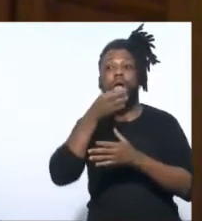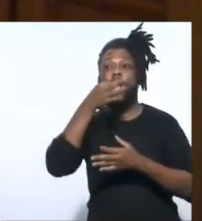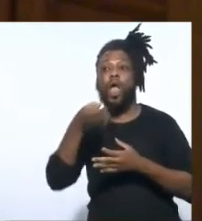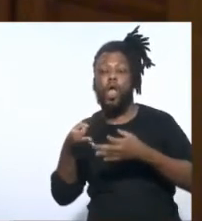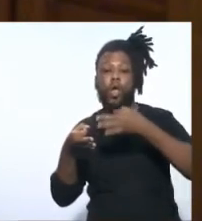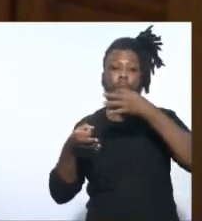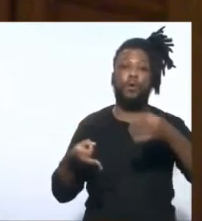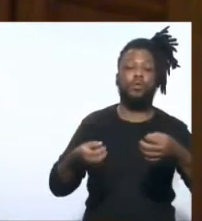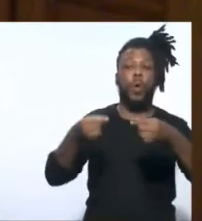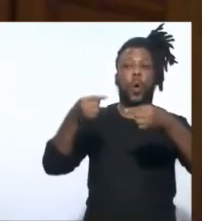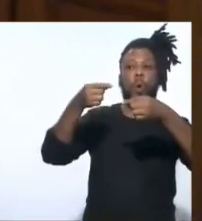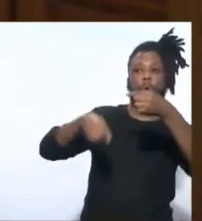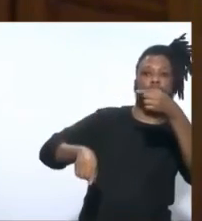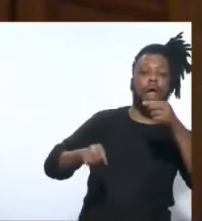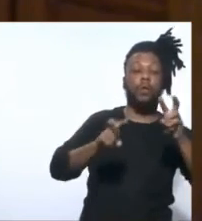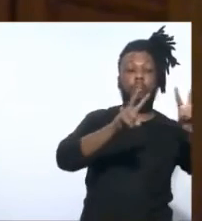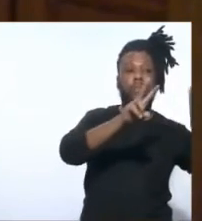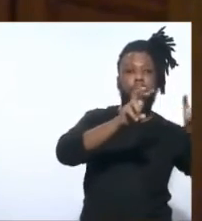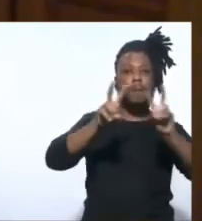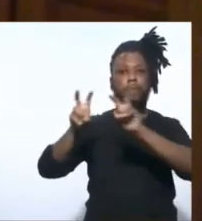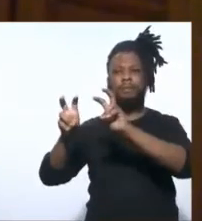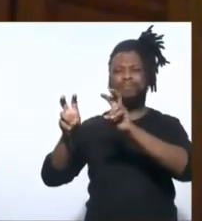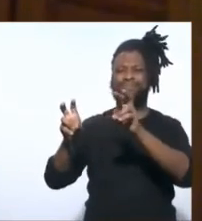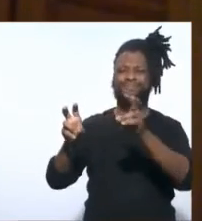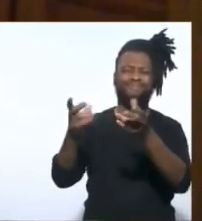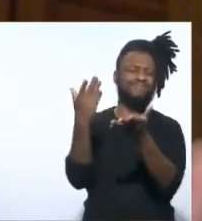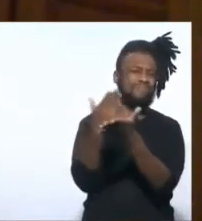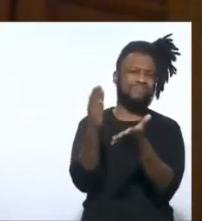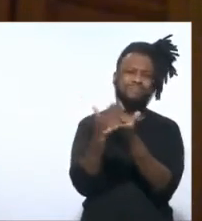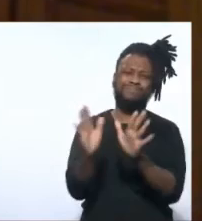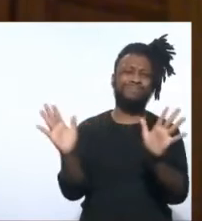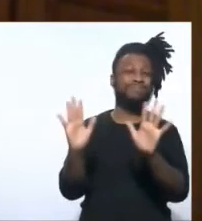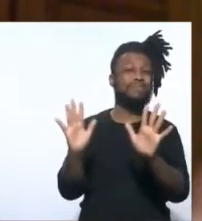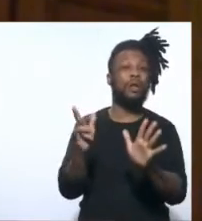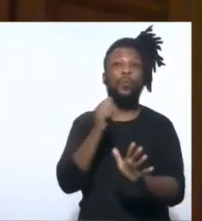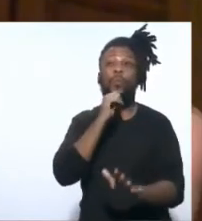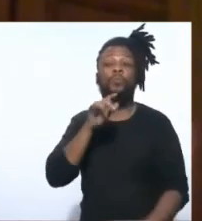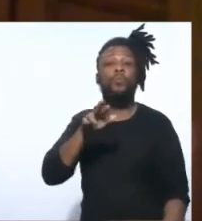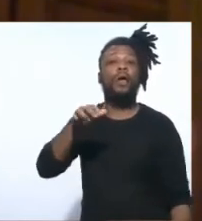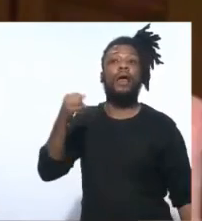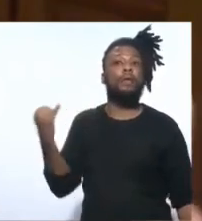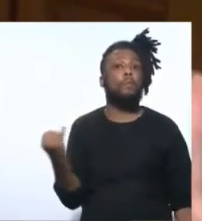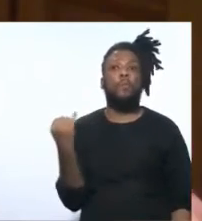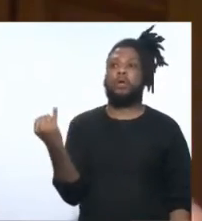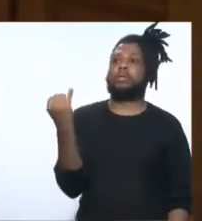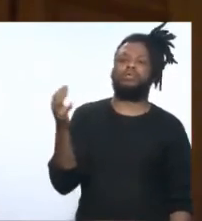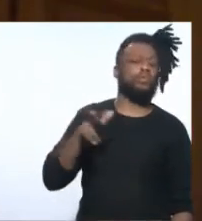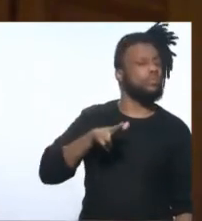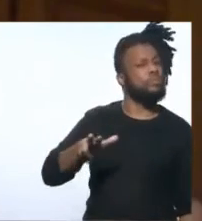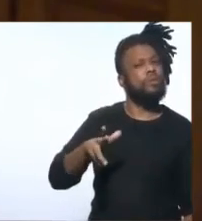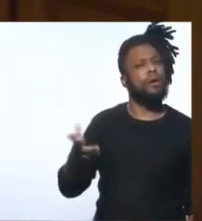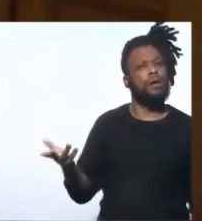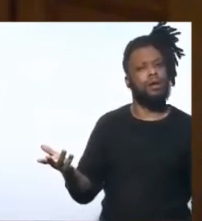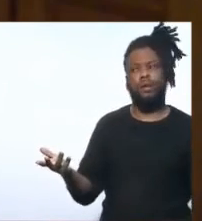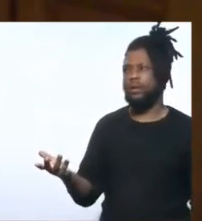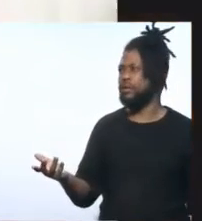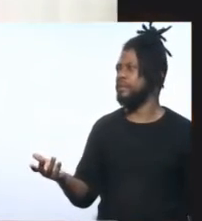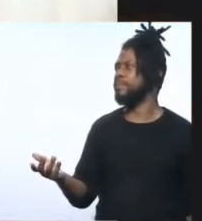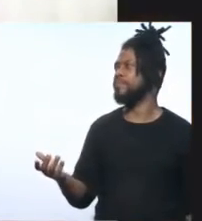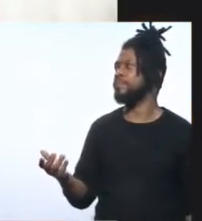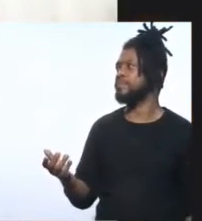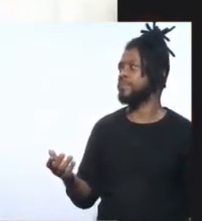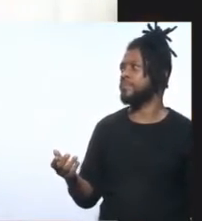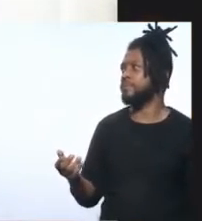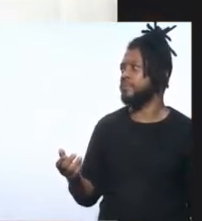divergentes e um tema que não tem essa relevância, não tem essa relevância, porque nós